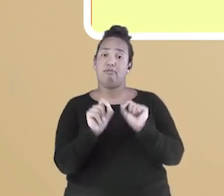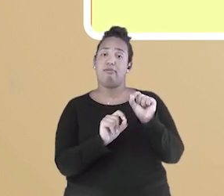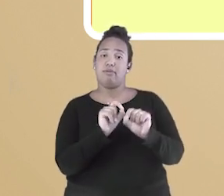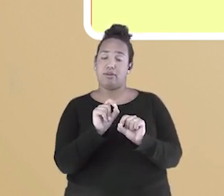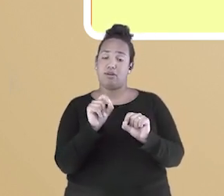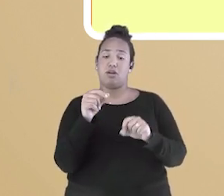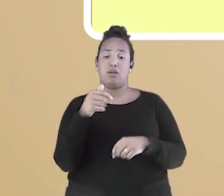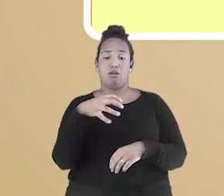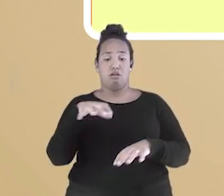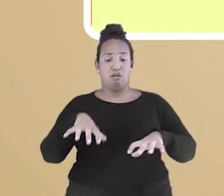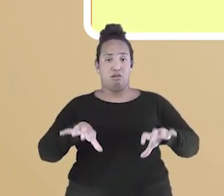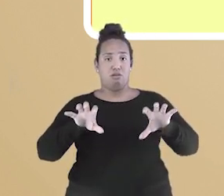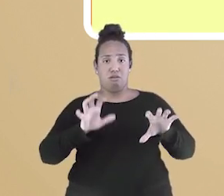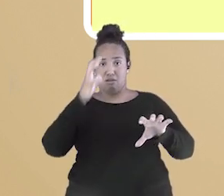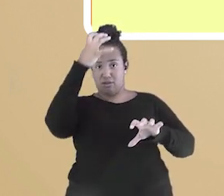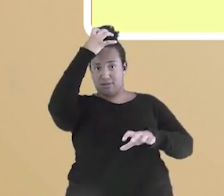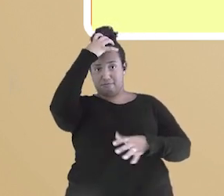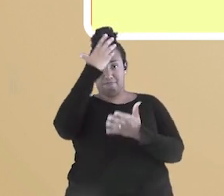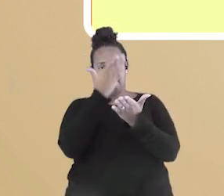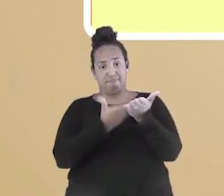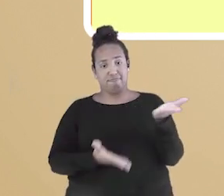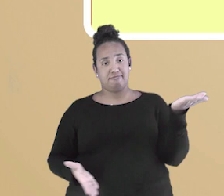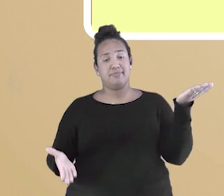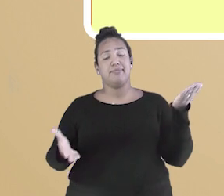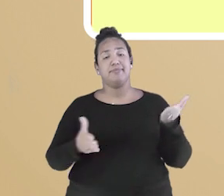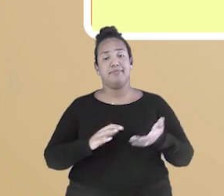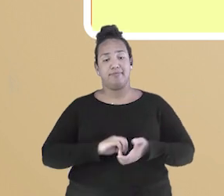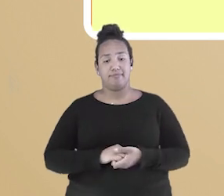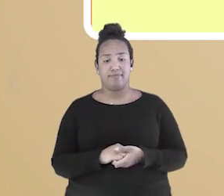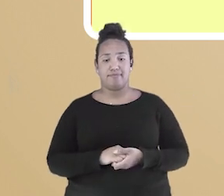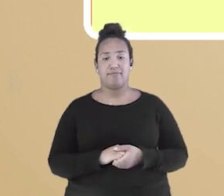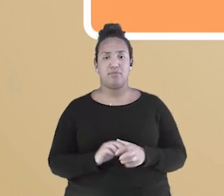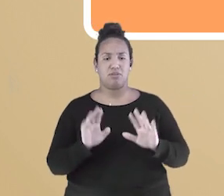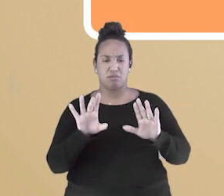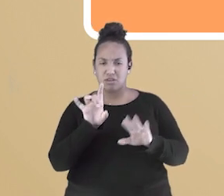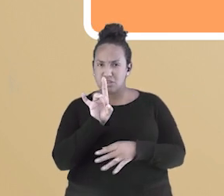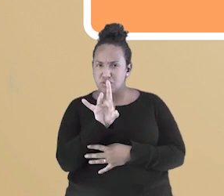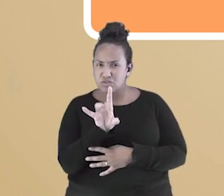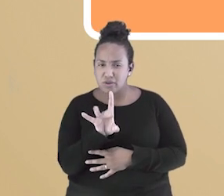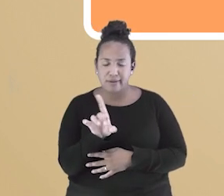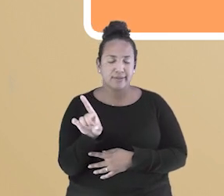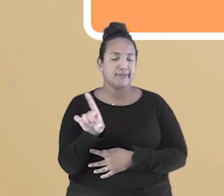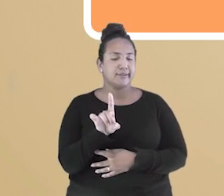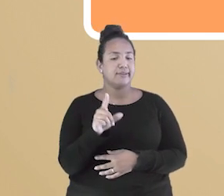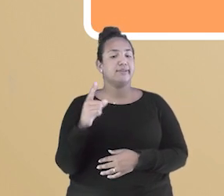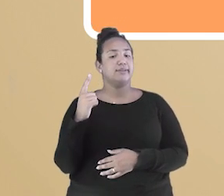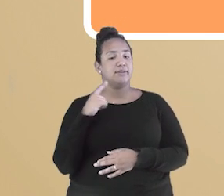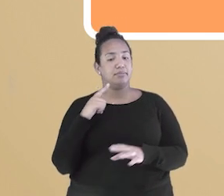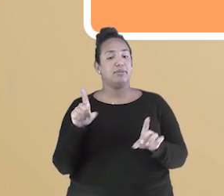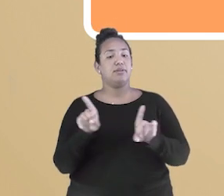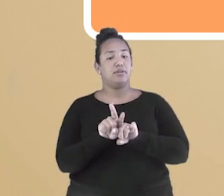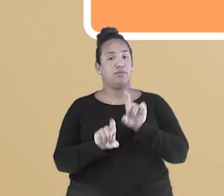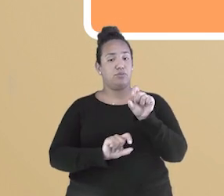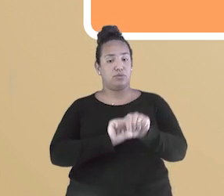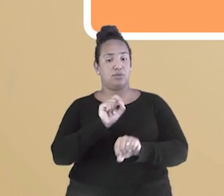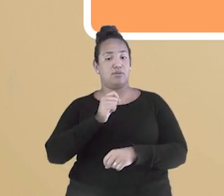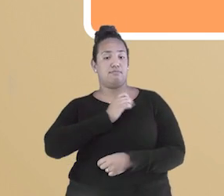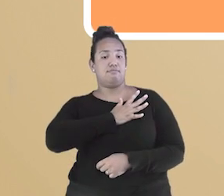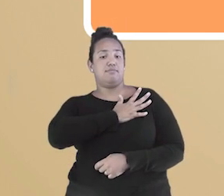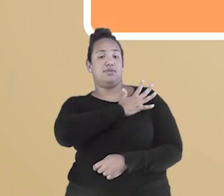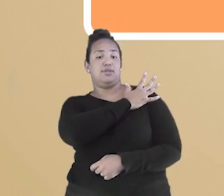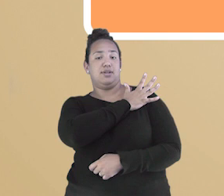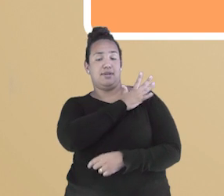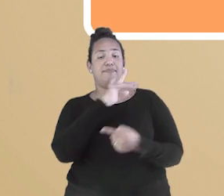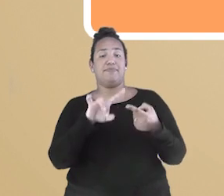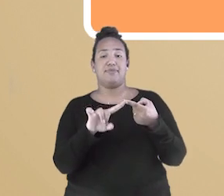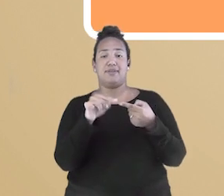questão religiosa. Mas não para por aí. Tivemos também a questão militar, que ficou famosa após a Guerra do